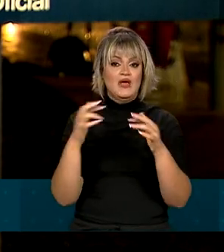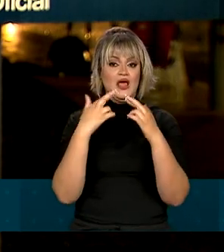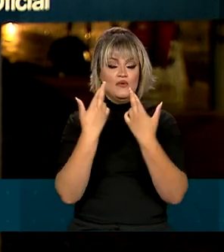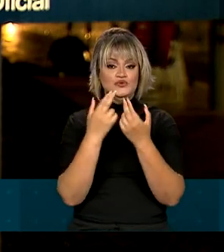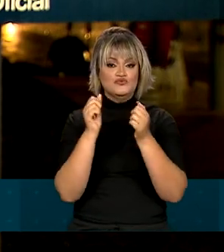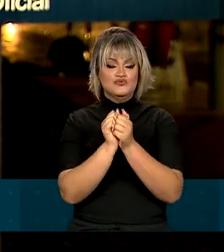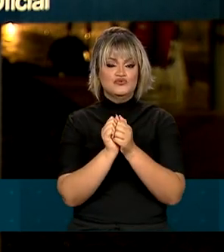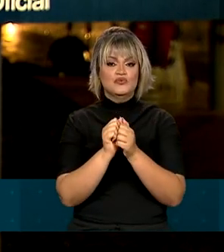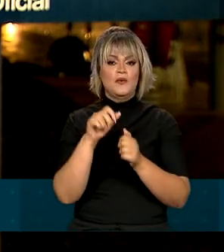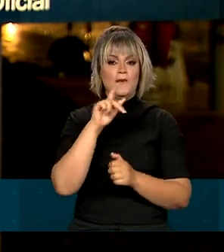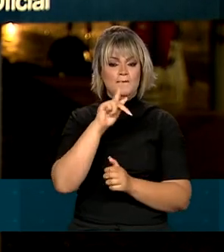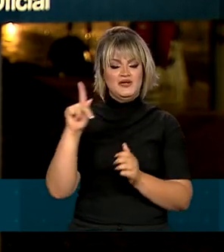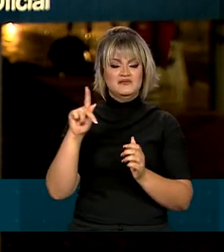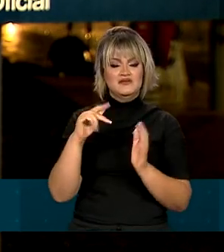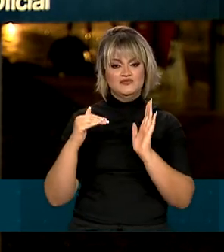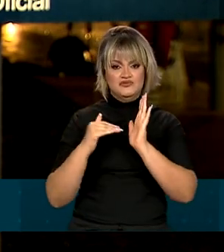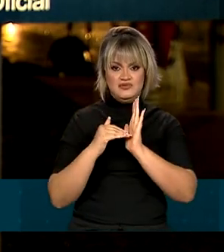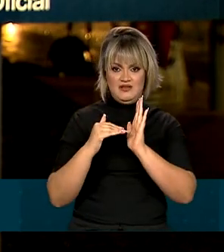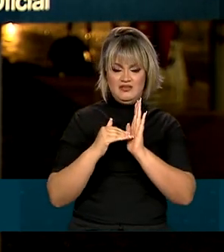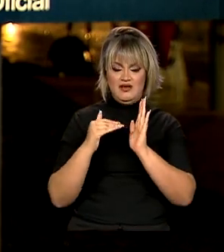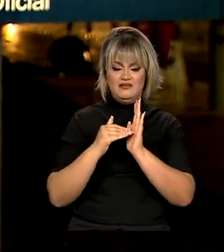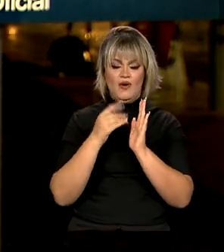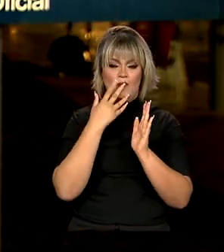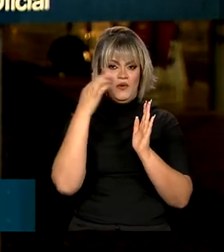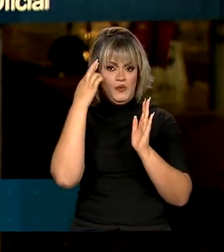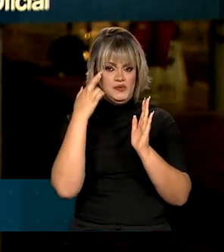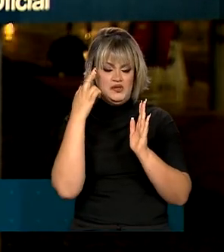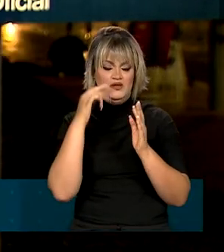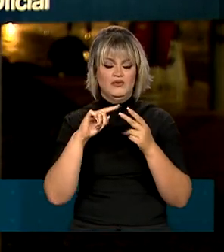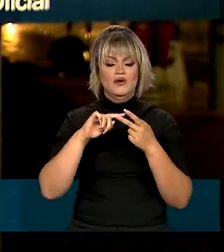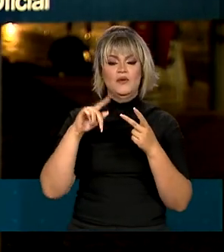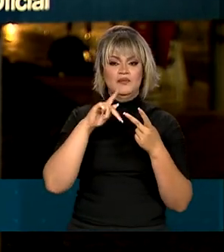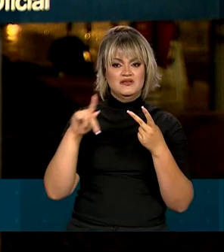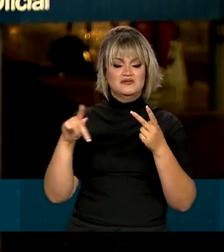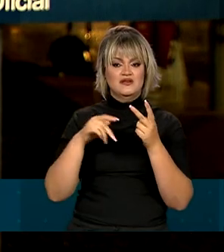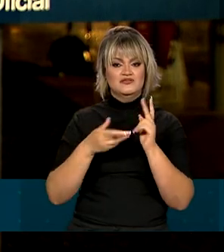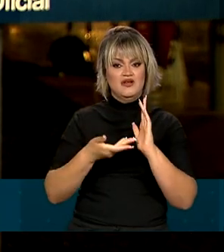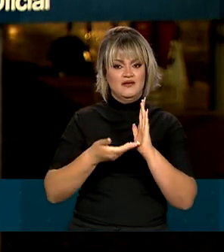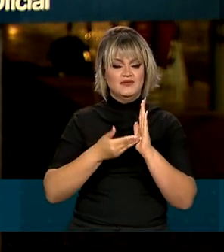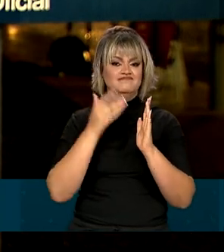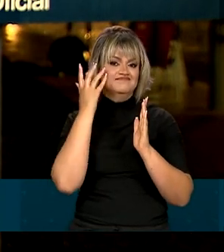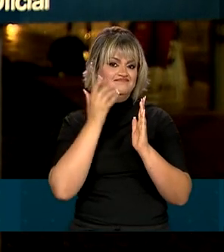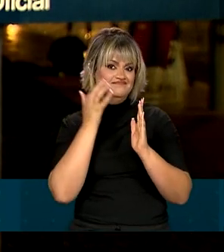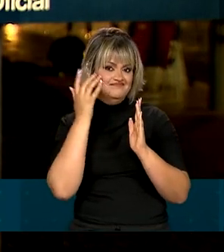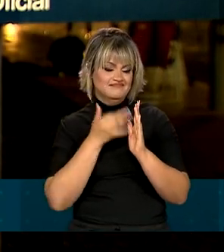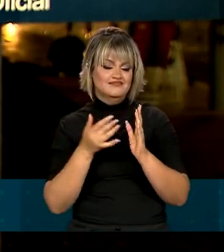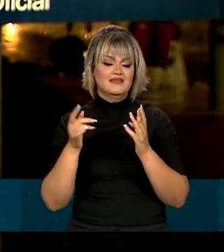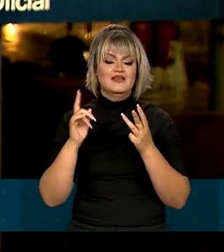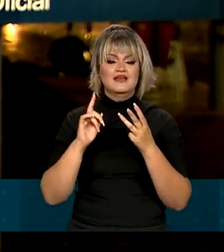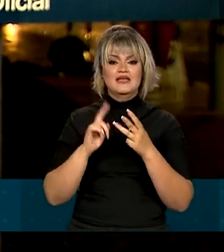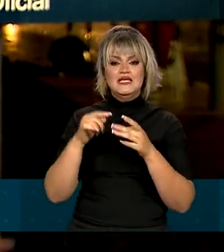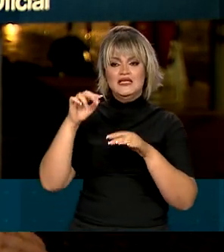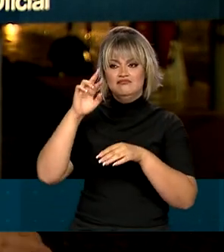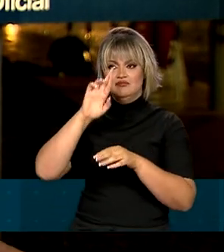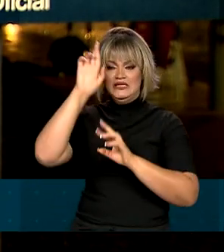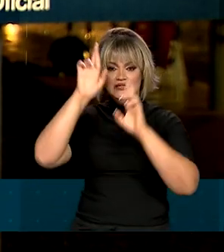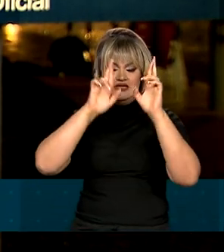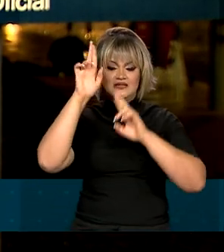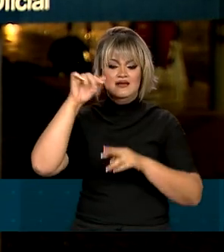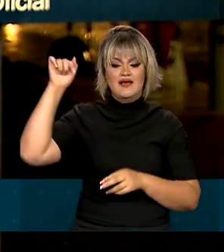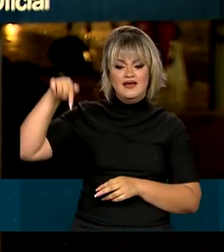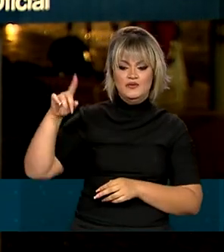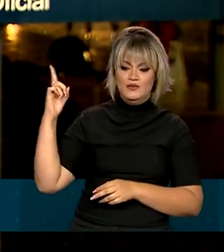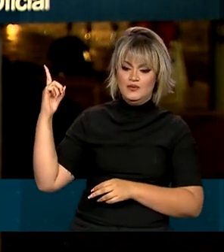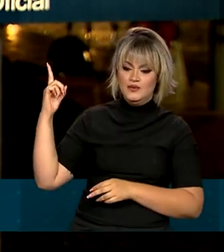presidente do Senado, Rodrigo Pacheco, com o presidente da Câmara dos Deputados, Arthur Lira e líderes aqui na